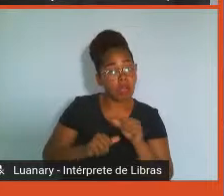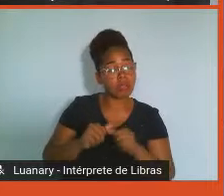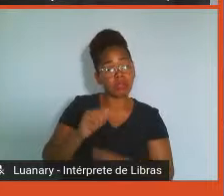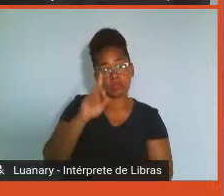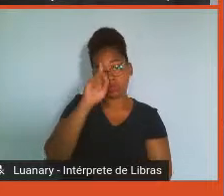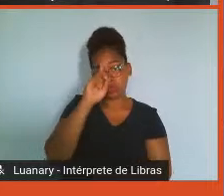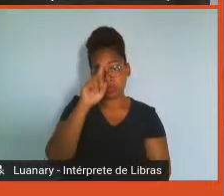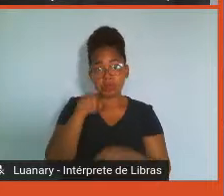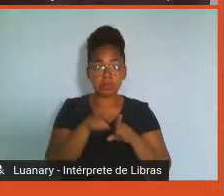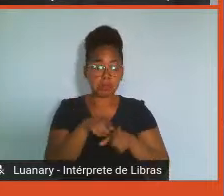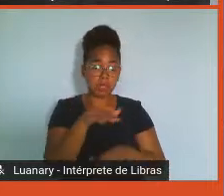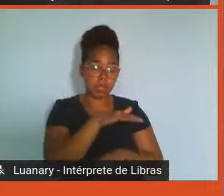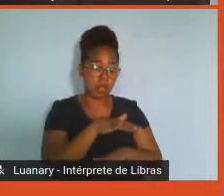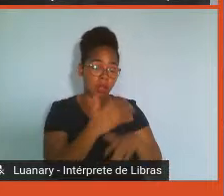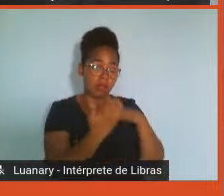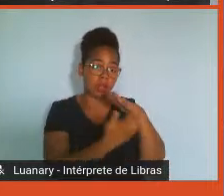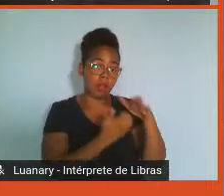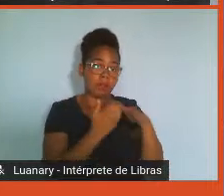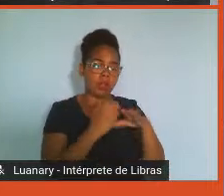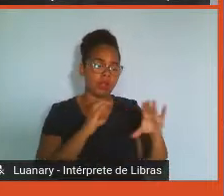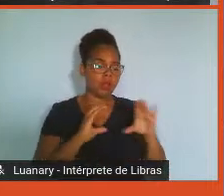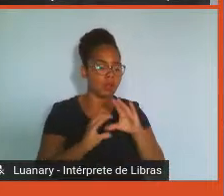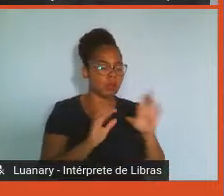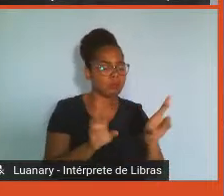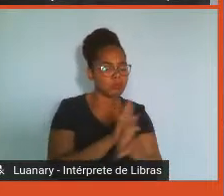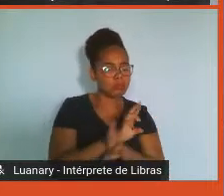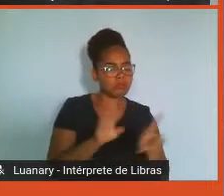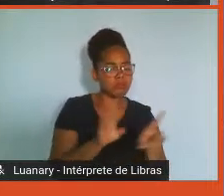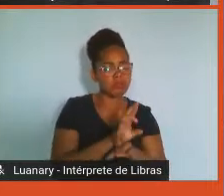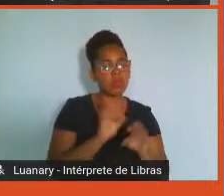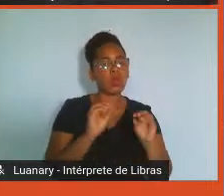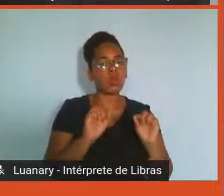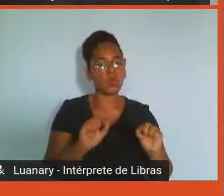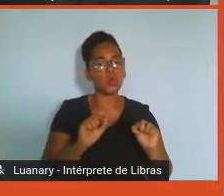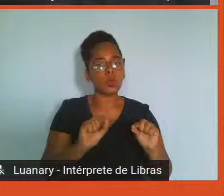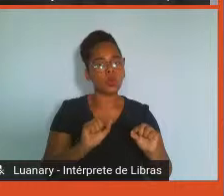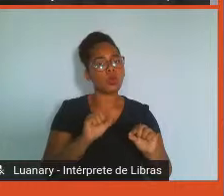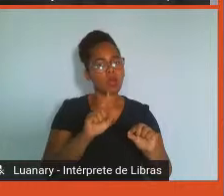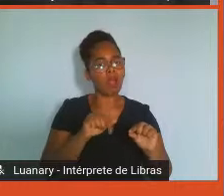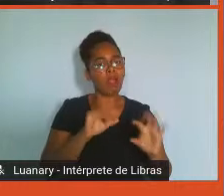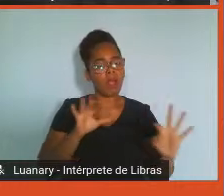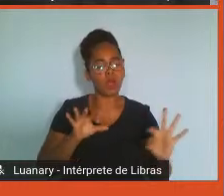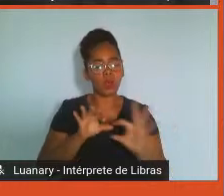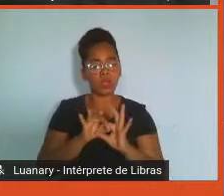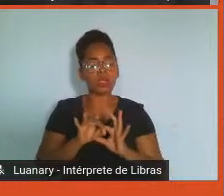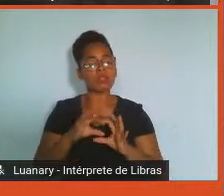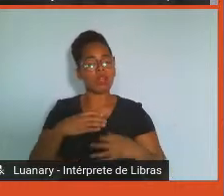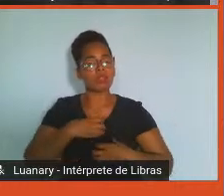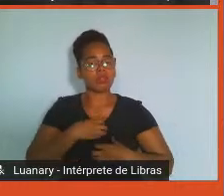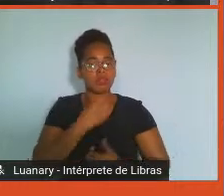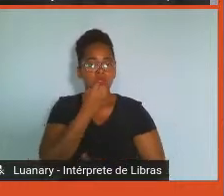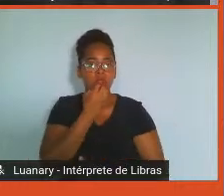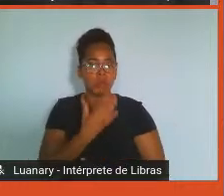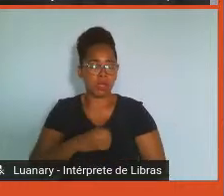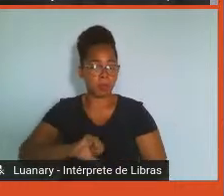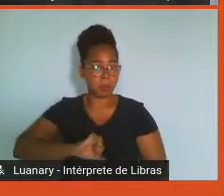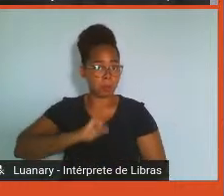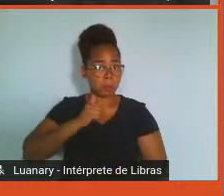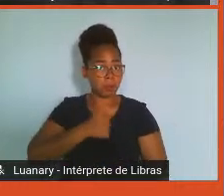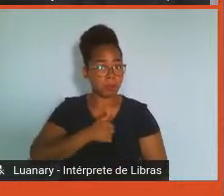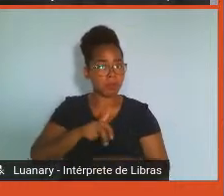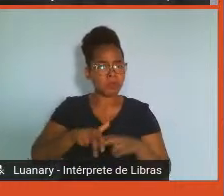da organização, elas já podem colaborar muito com o bem-estar, né, por isso essa importância de se avaliar, de se